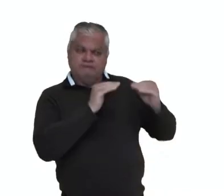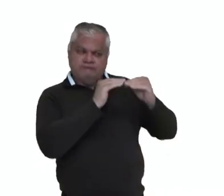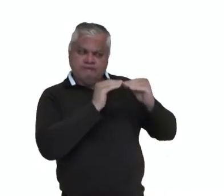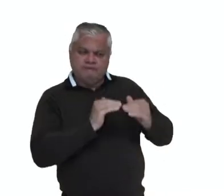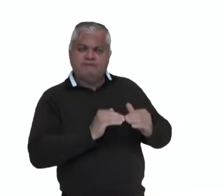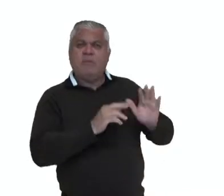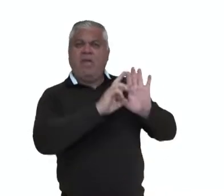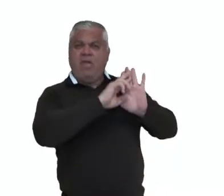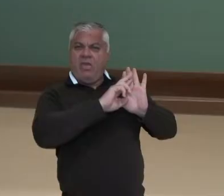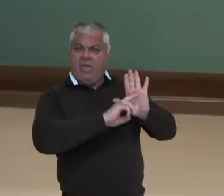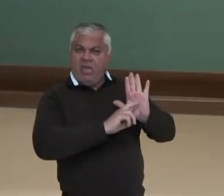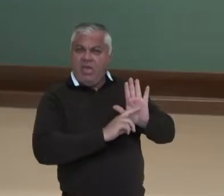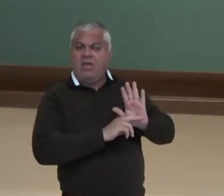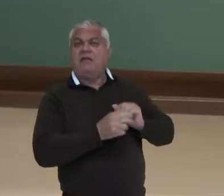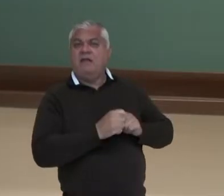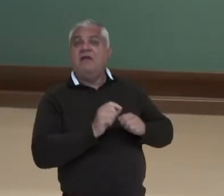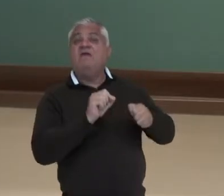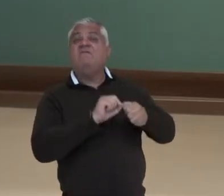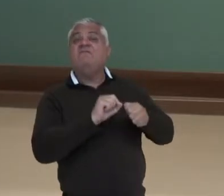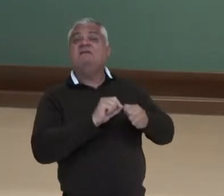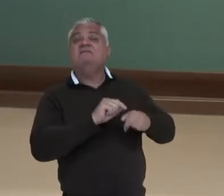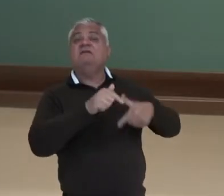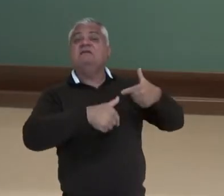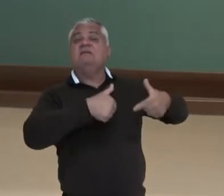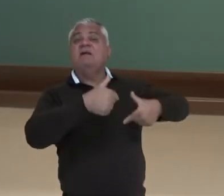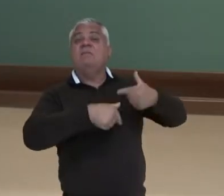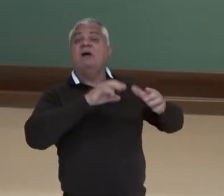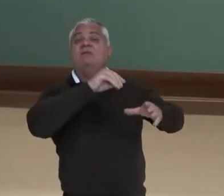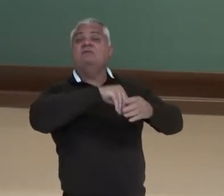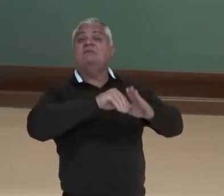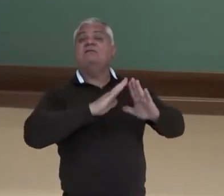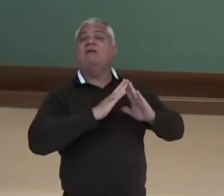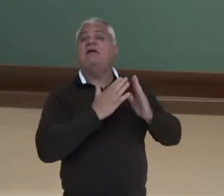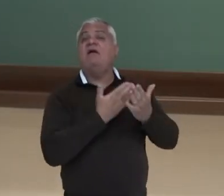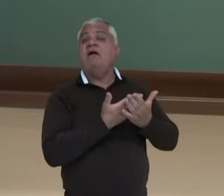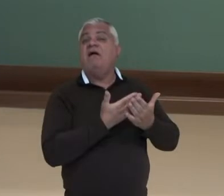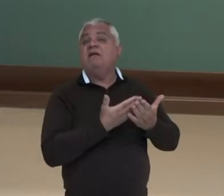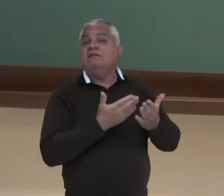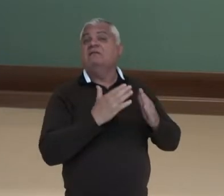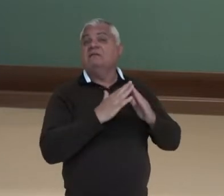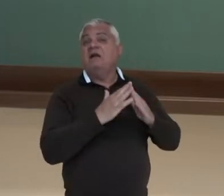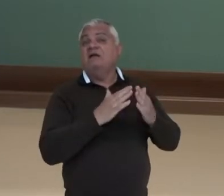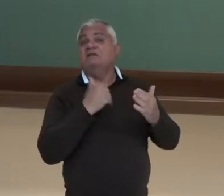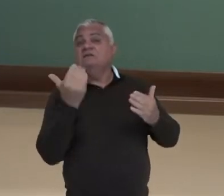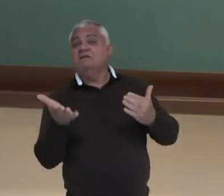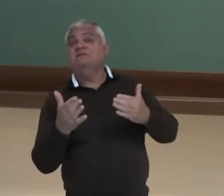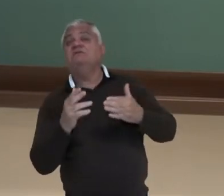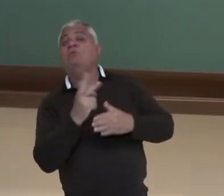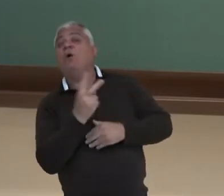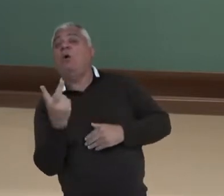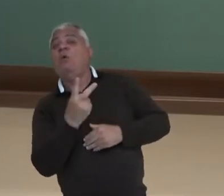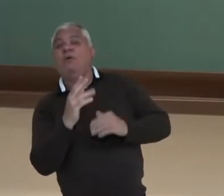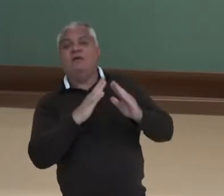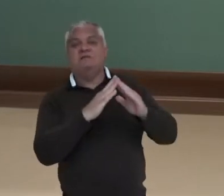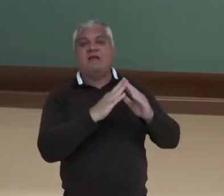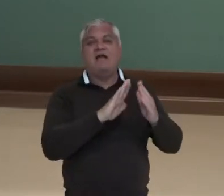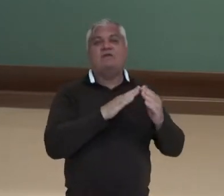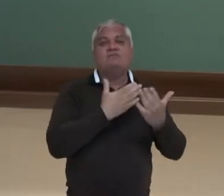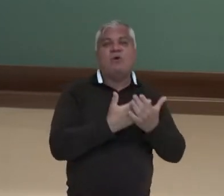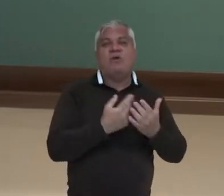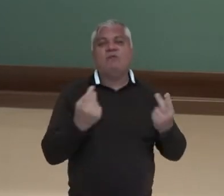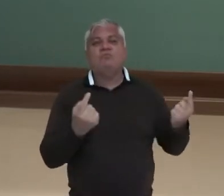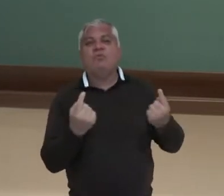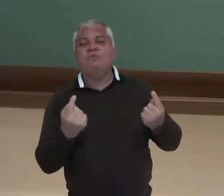regras ou executar certas tarefas dentro de casa, por exemplo, ou ainda na escola, né? Alguns pais